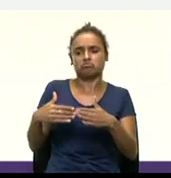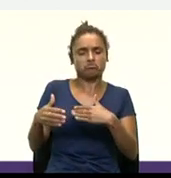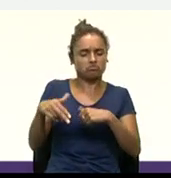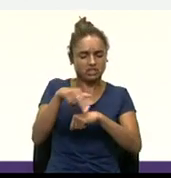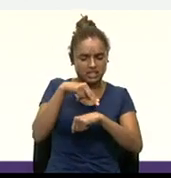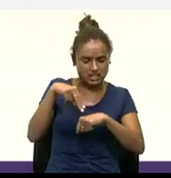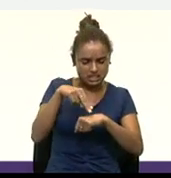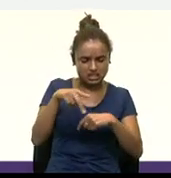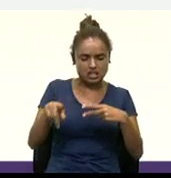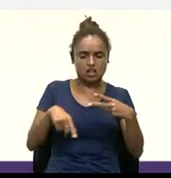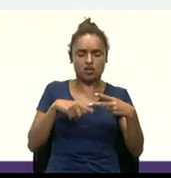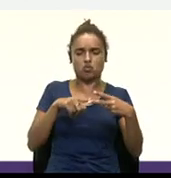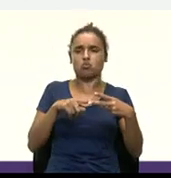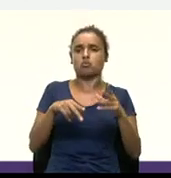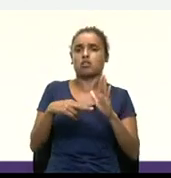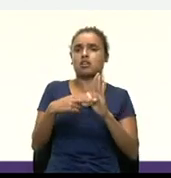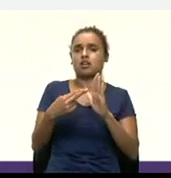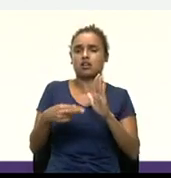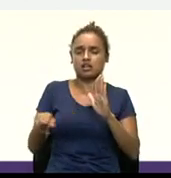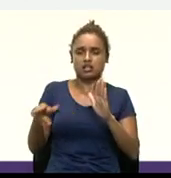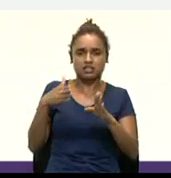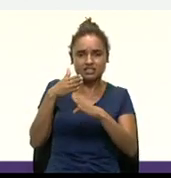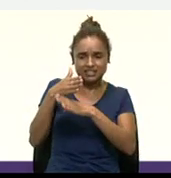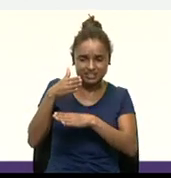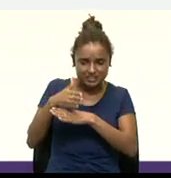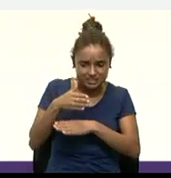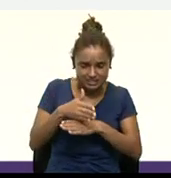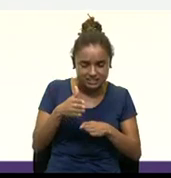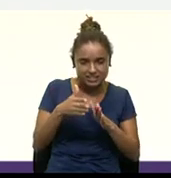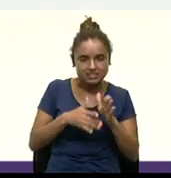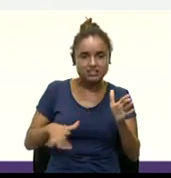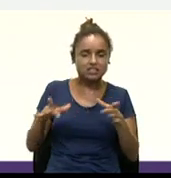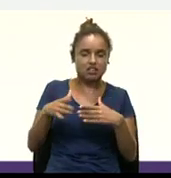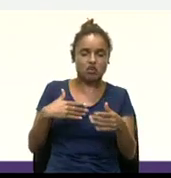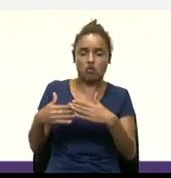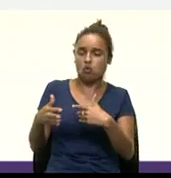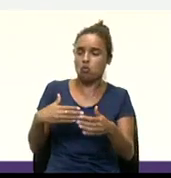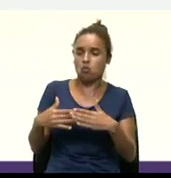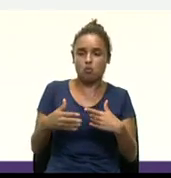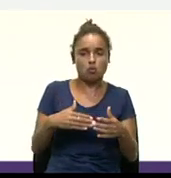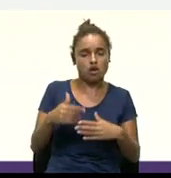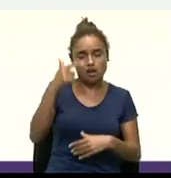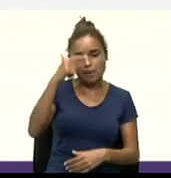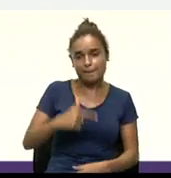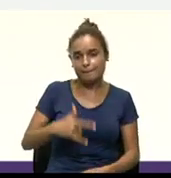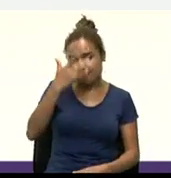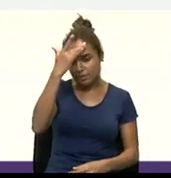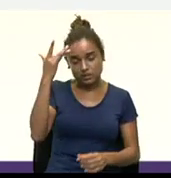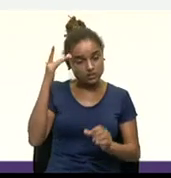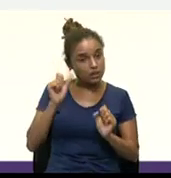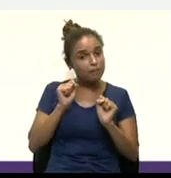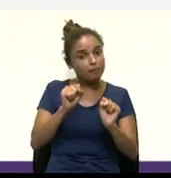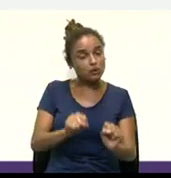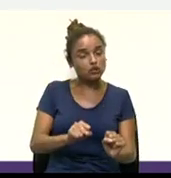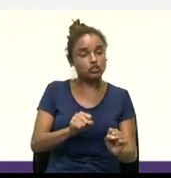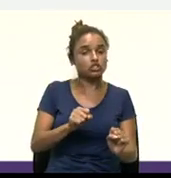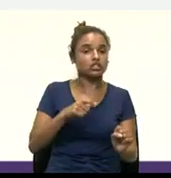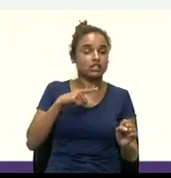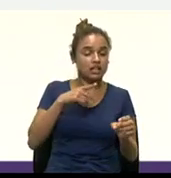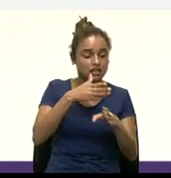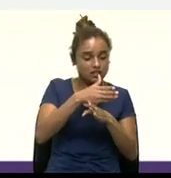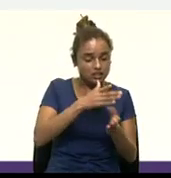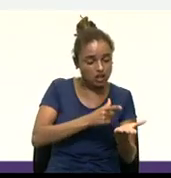acesso livre para comprar, vender, minerar Bitcoins ou mesmo propor mudanças ao